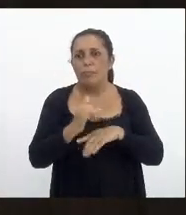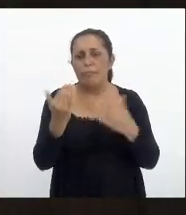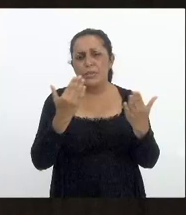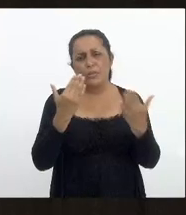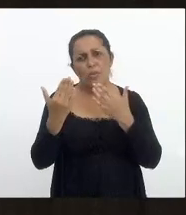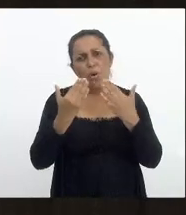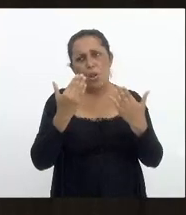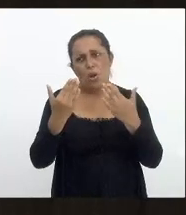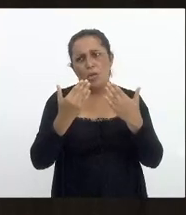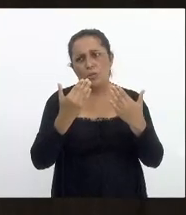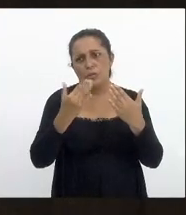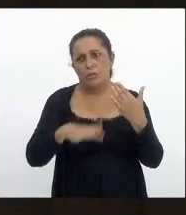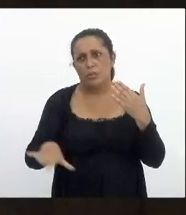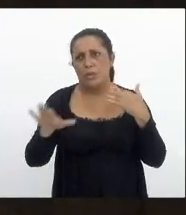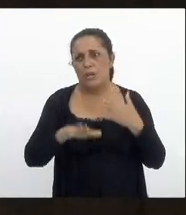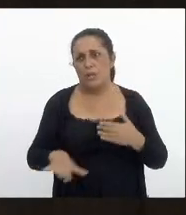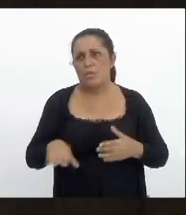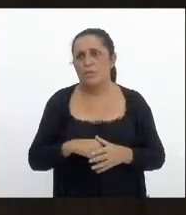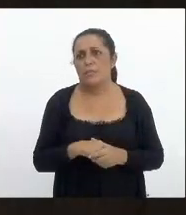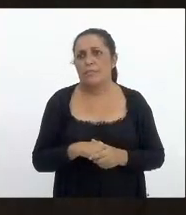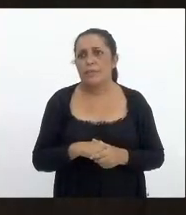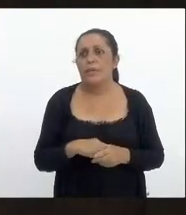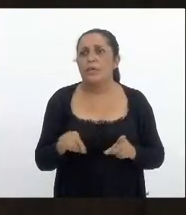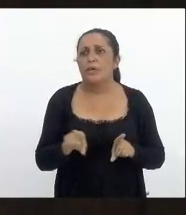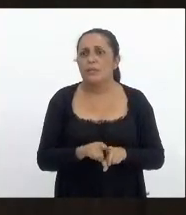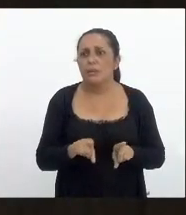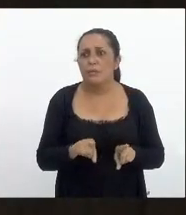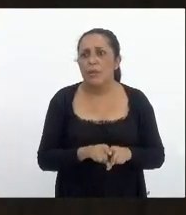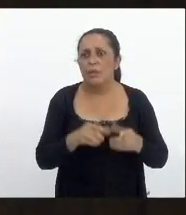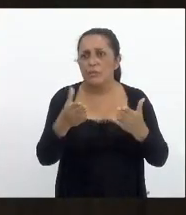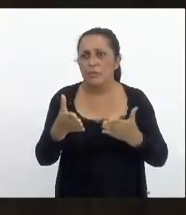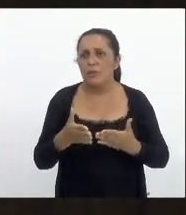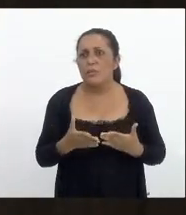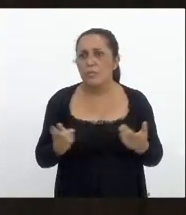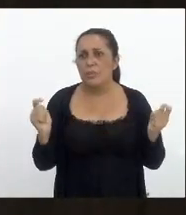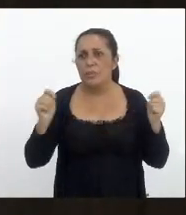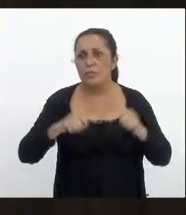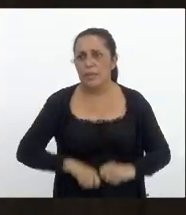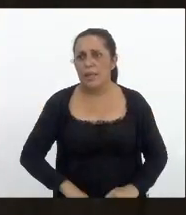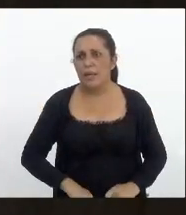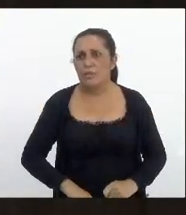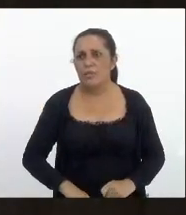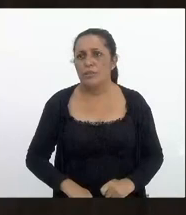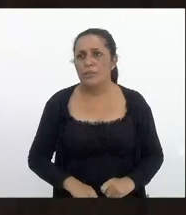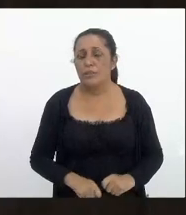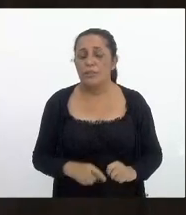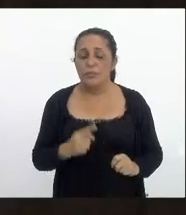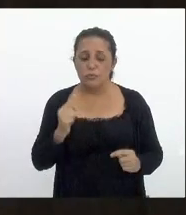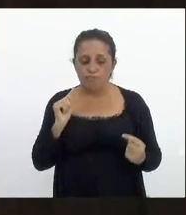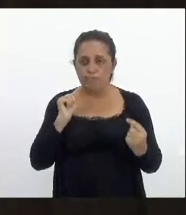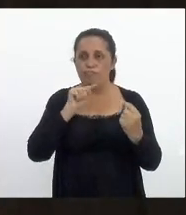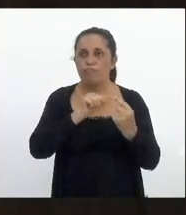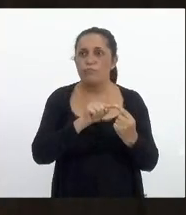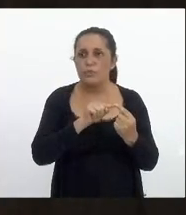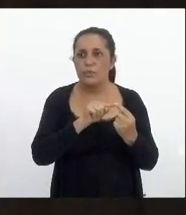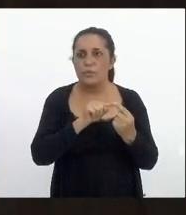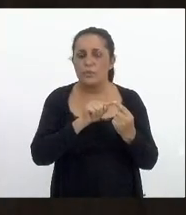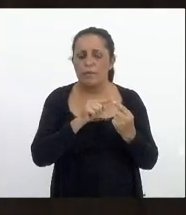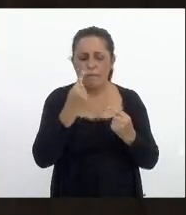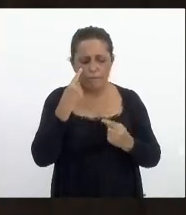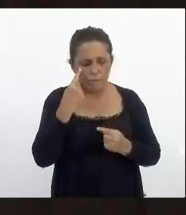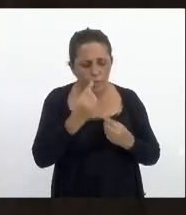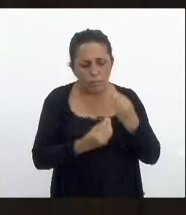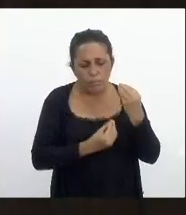também trazer a possibilidade da gente de identificar sinais de